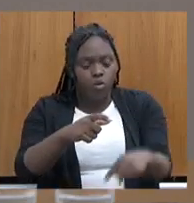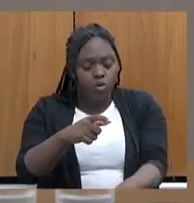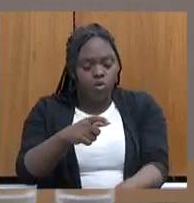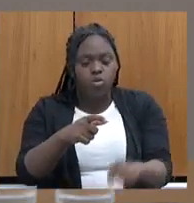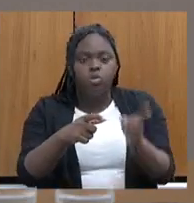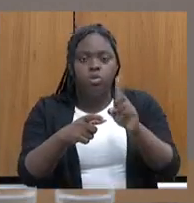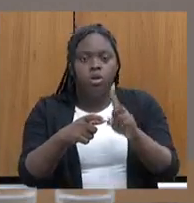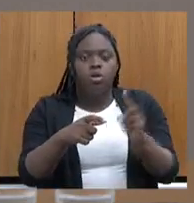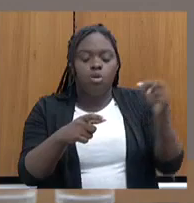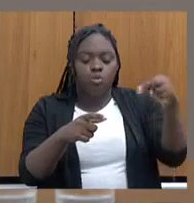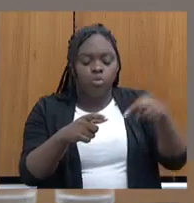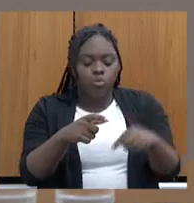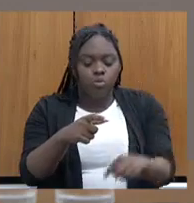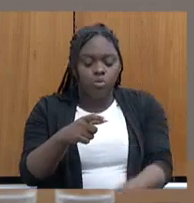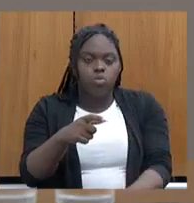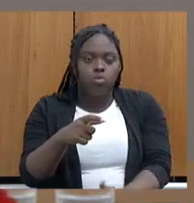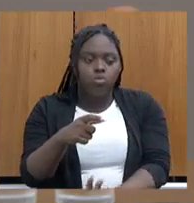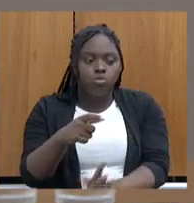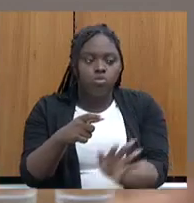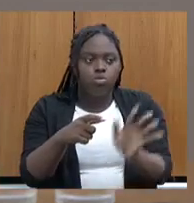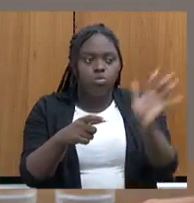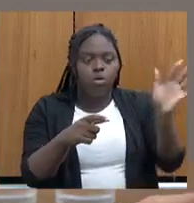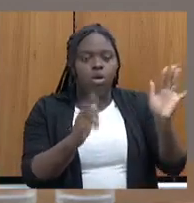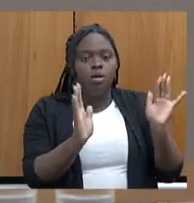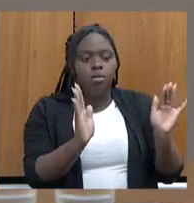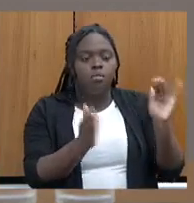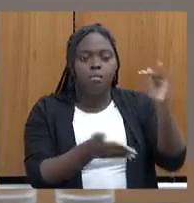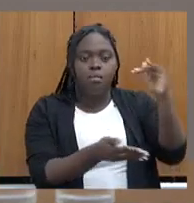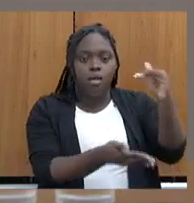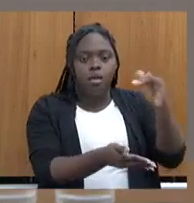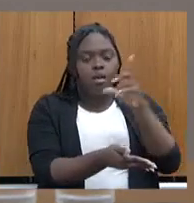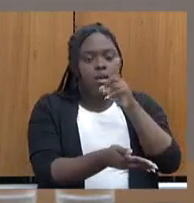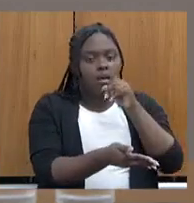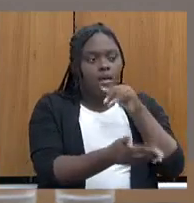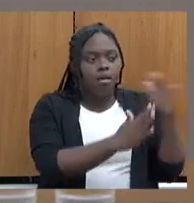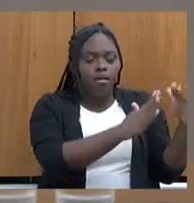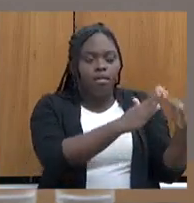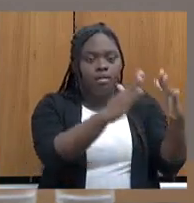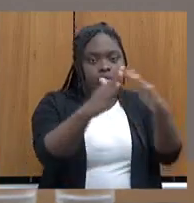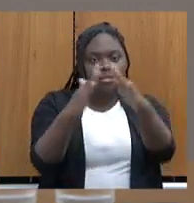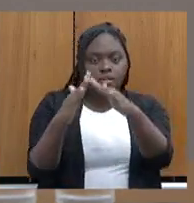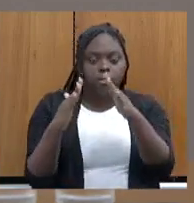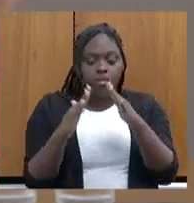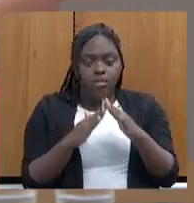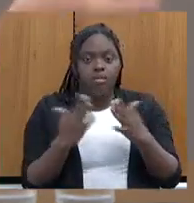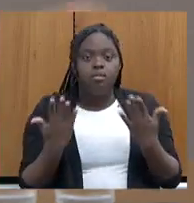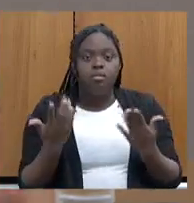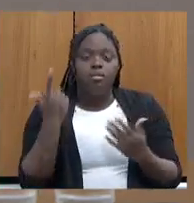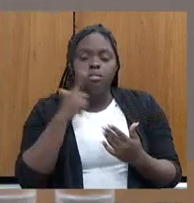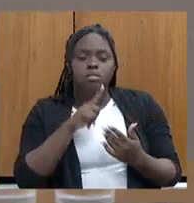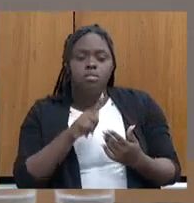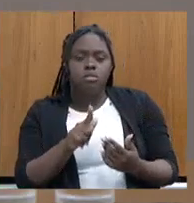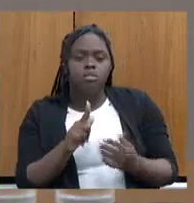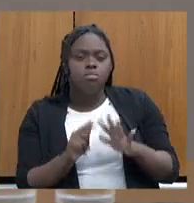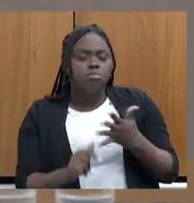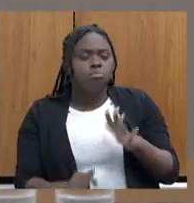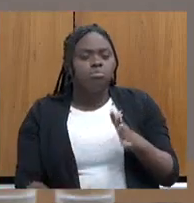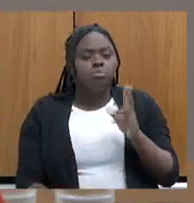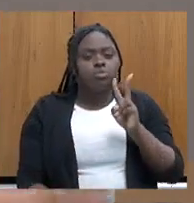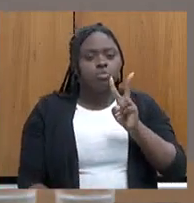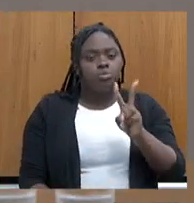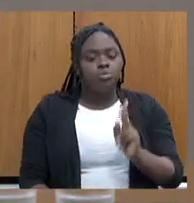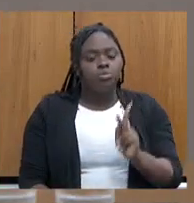poço, vai para uma caixa d'água e distribui para as casas. Então, ela consegue atender a um raio de 2 quilômetros